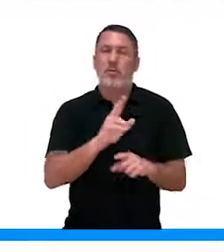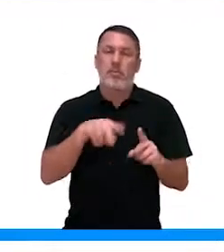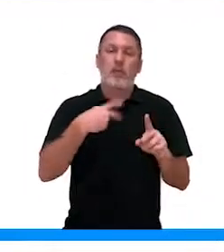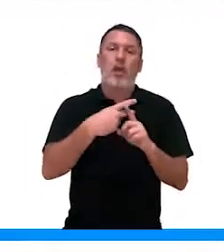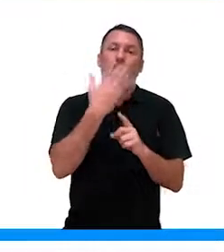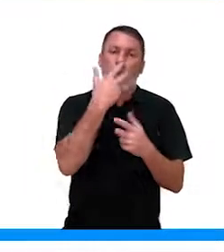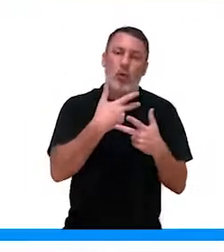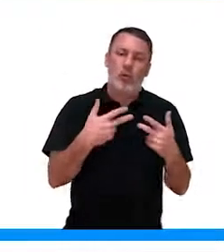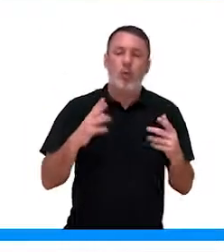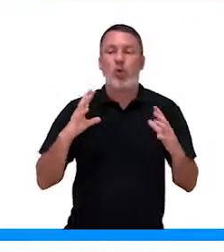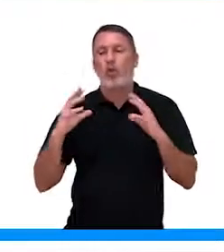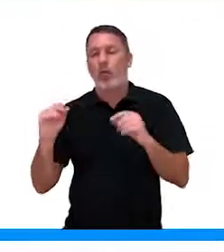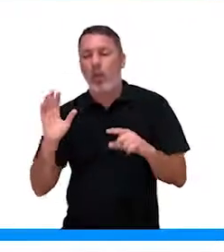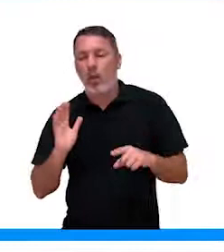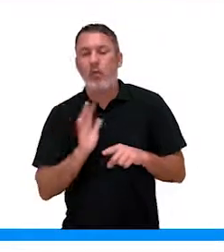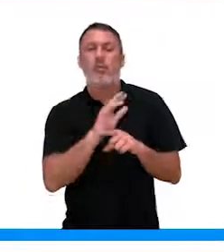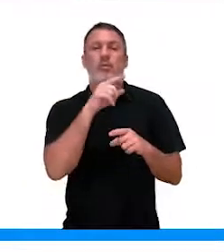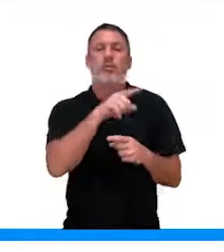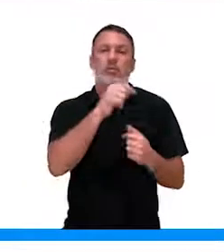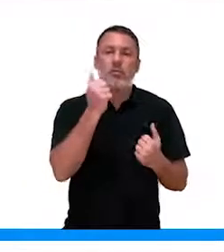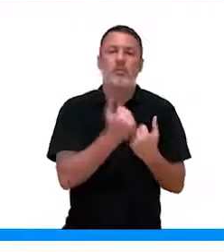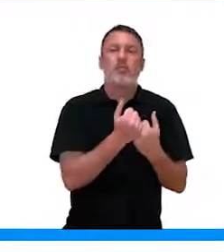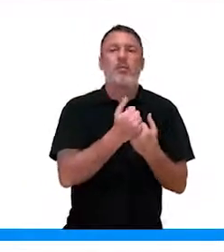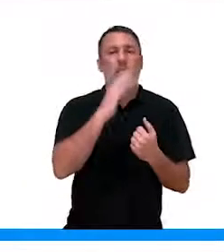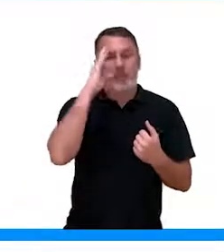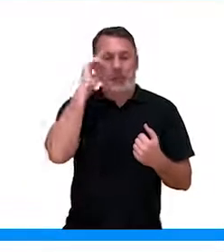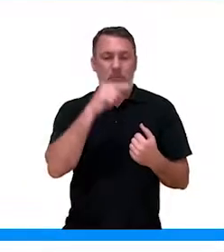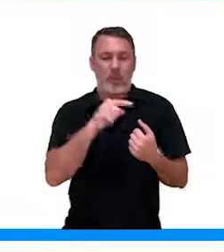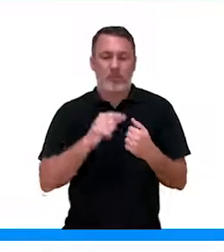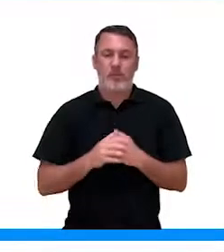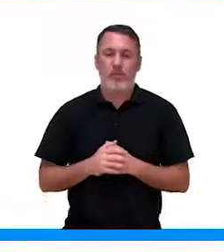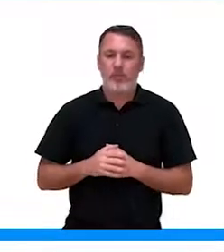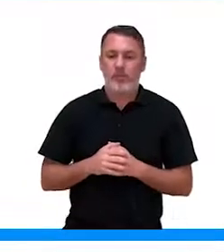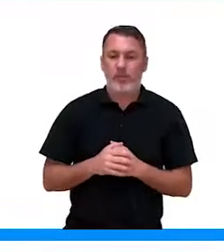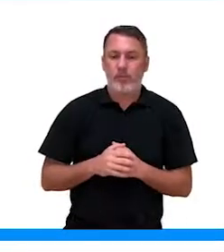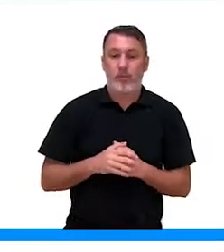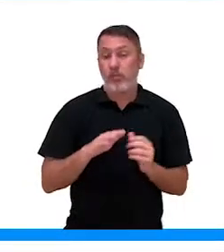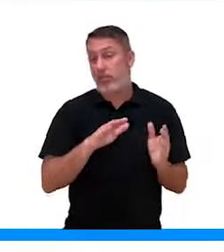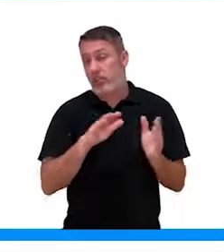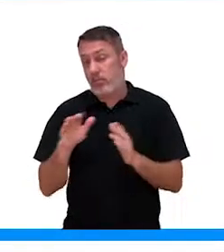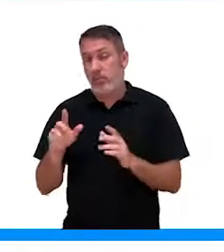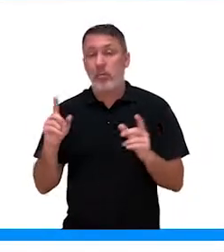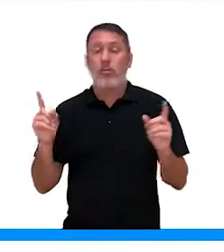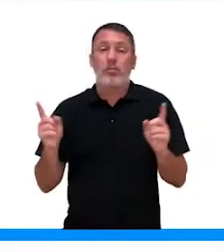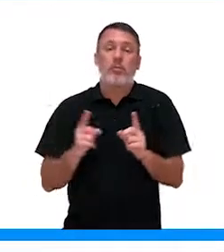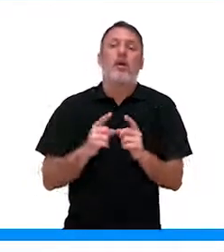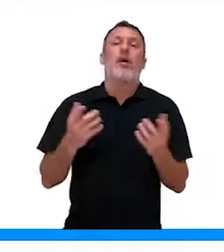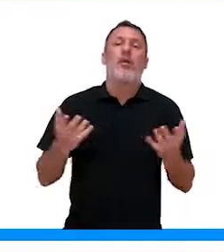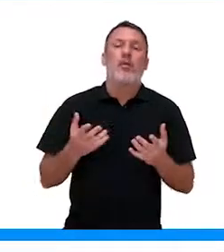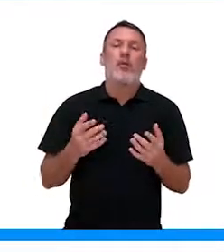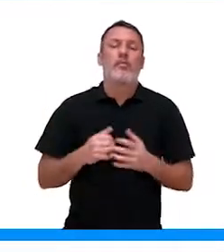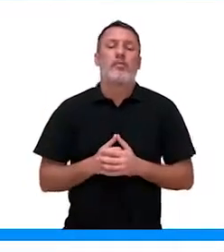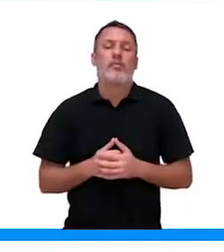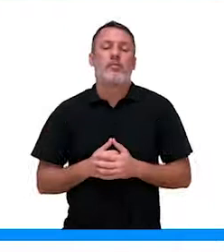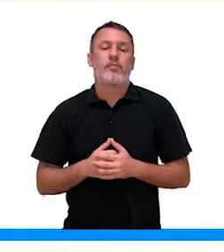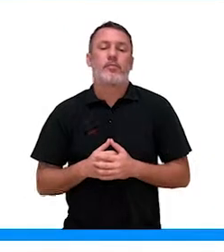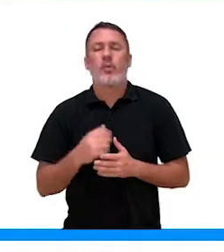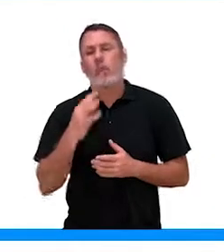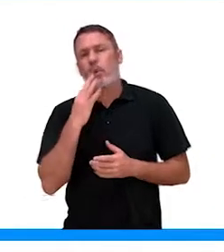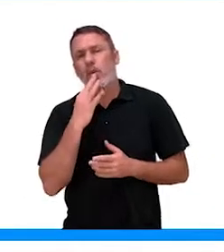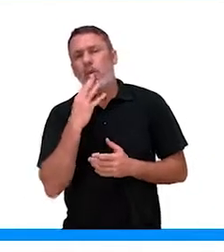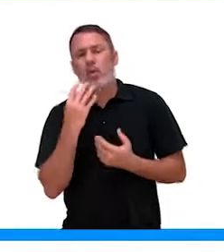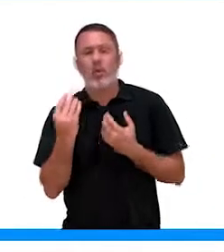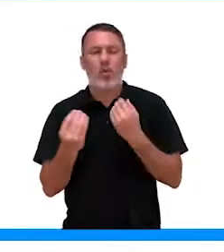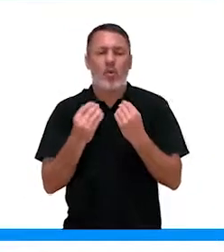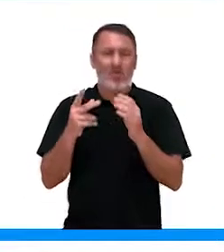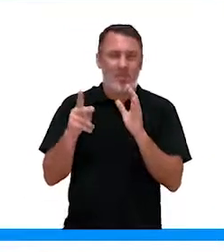mais nutriente. Então, vai todo mundo mandar para esse local prioritariamente. E aí, galerinha? Agora